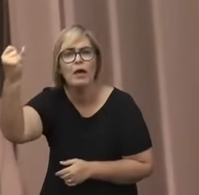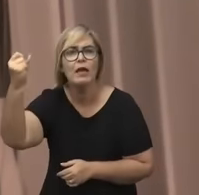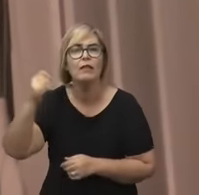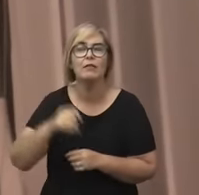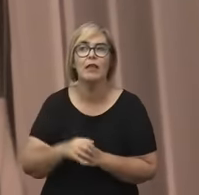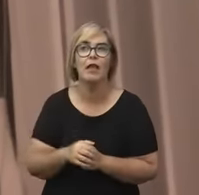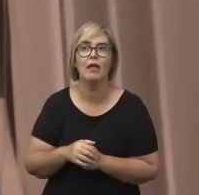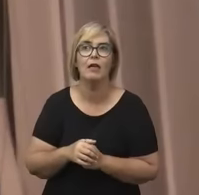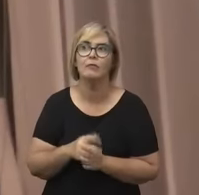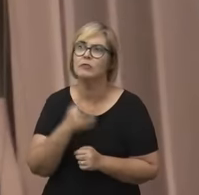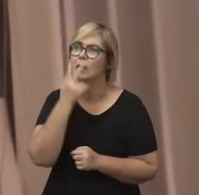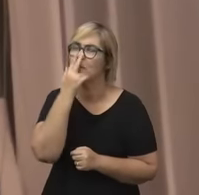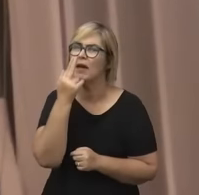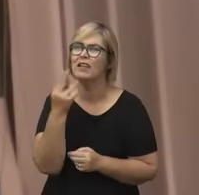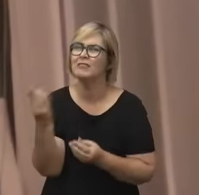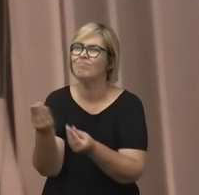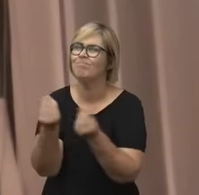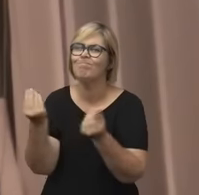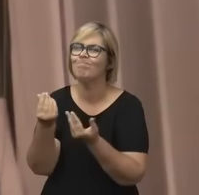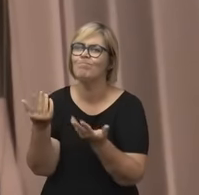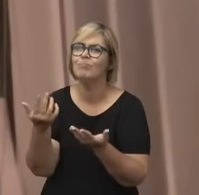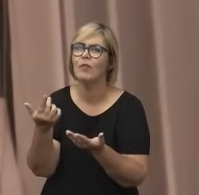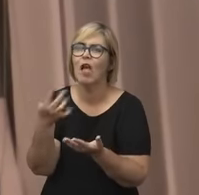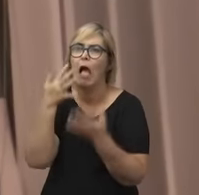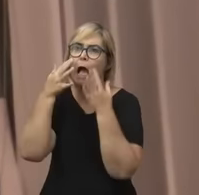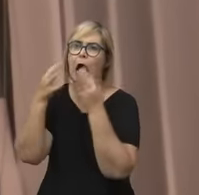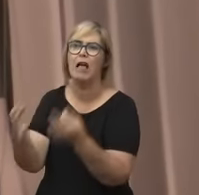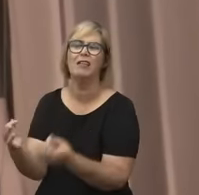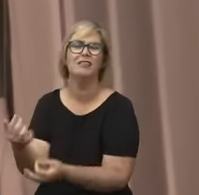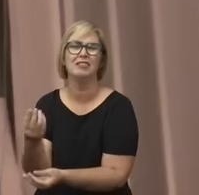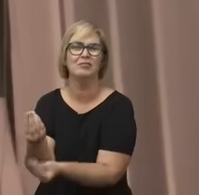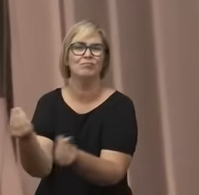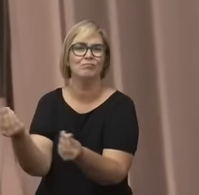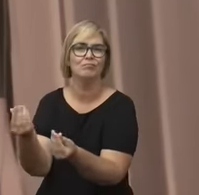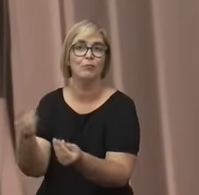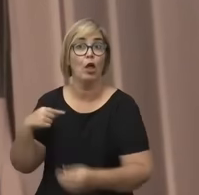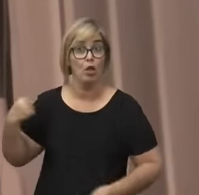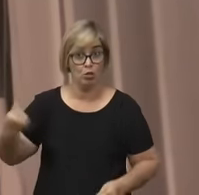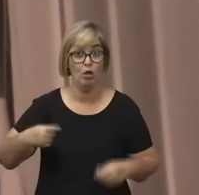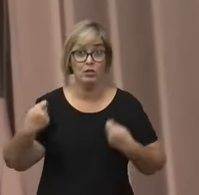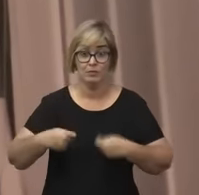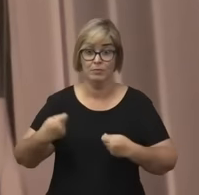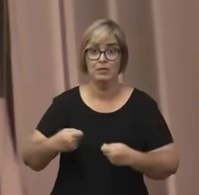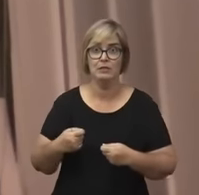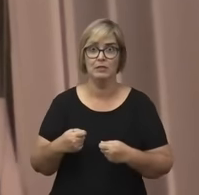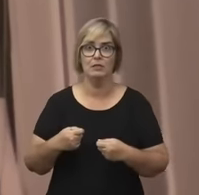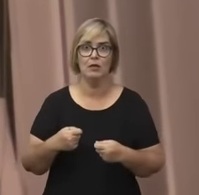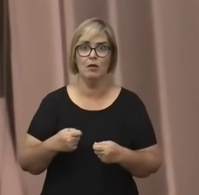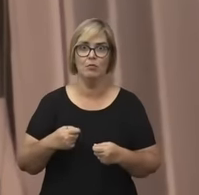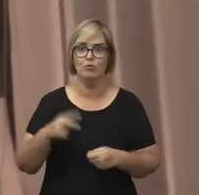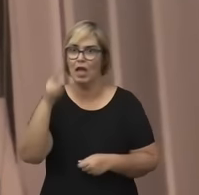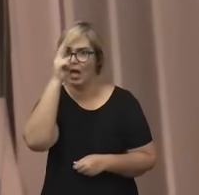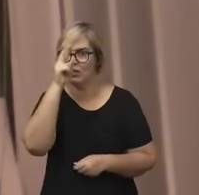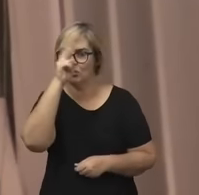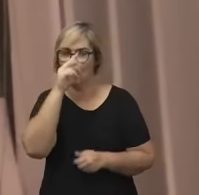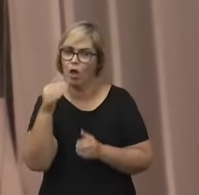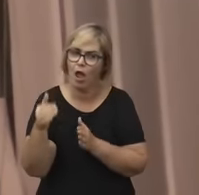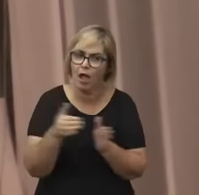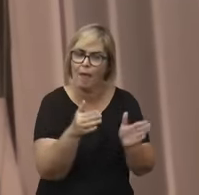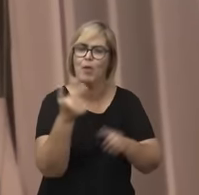merece atenção, que a nossa reconstrução da história deveria seguir por outros caminhos